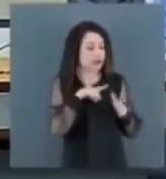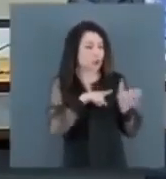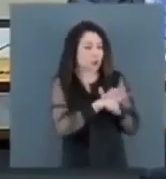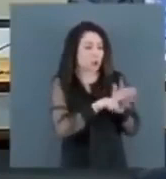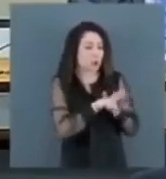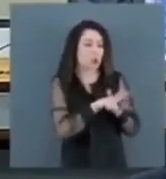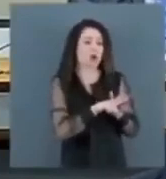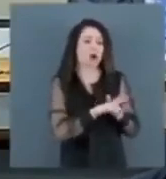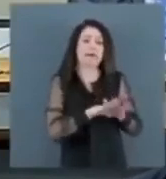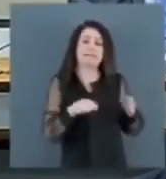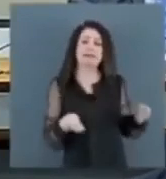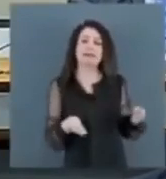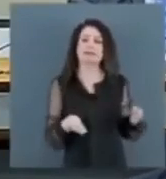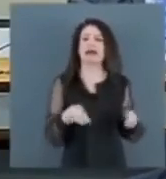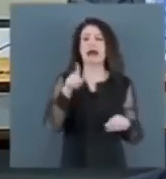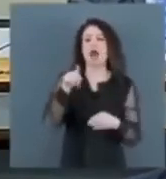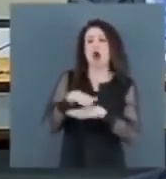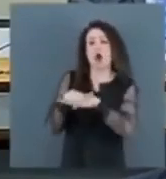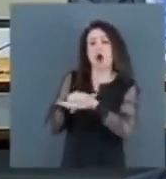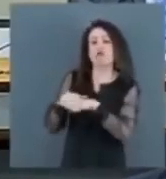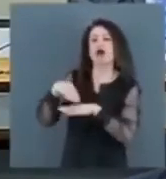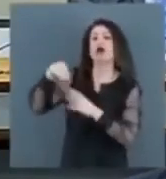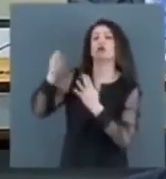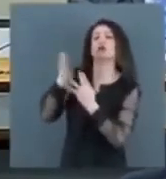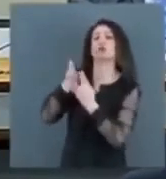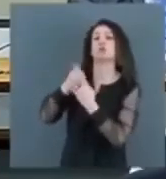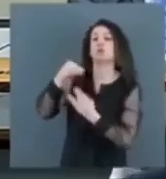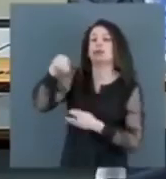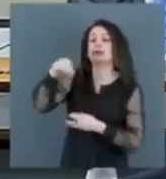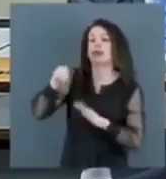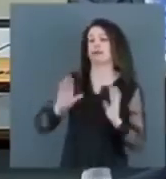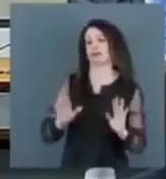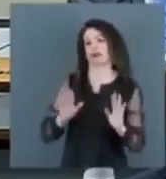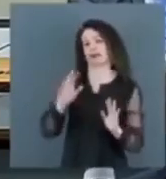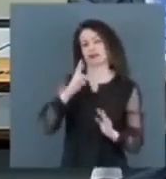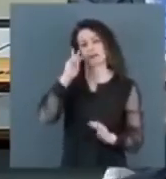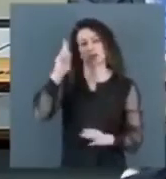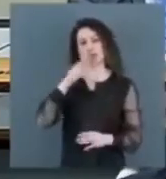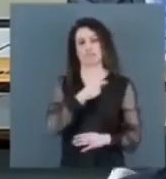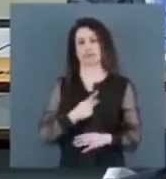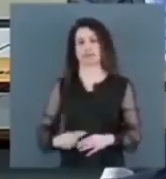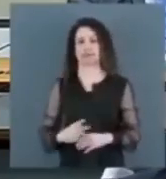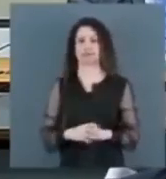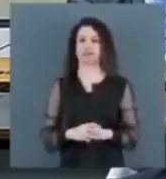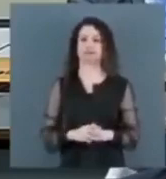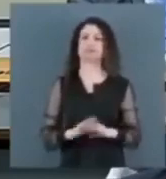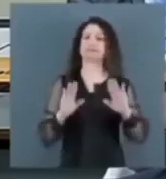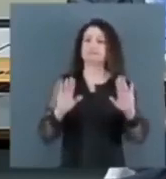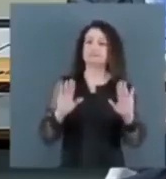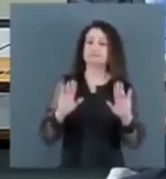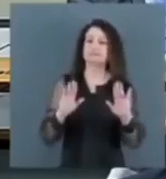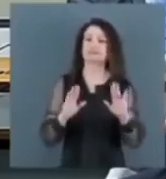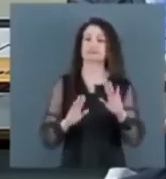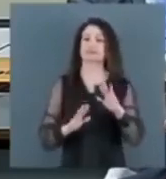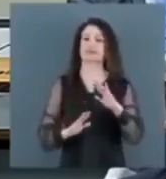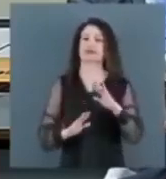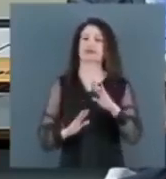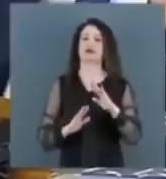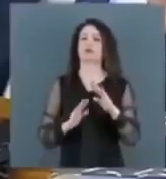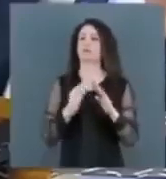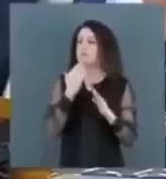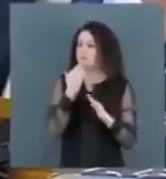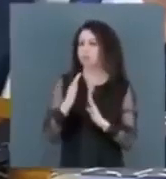intervalo, presidente. Já que o tempo foi pego ali, o pessoal da situação, não vamos